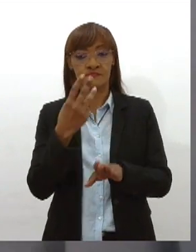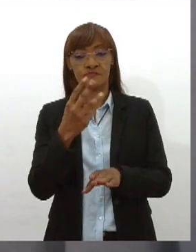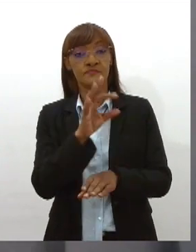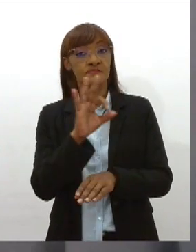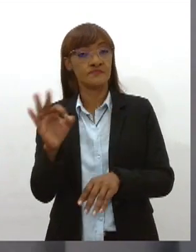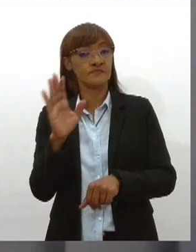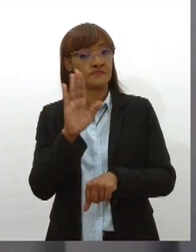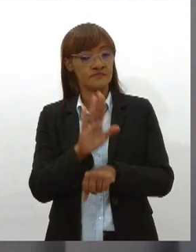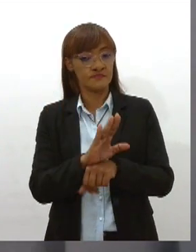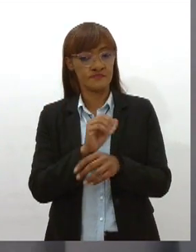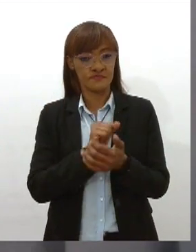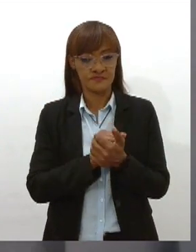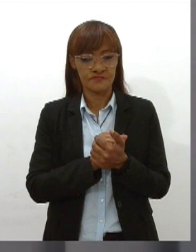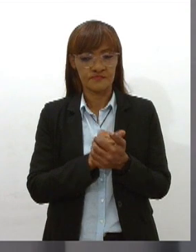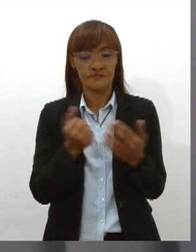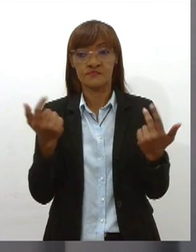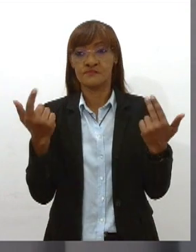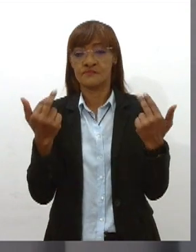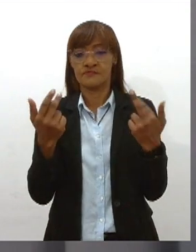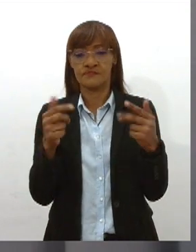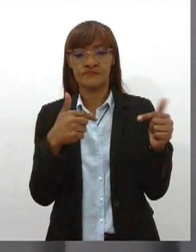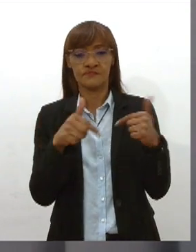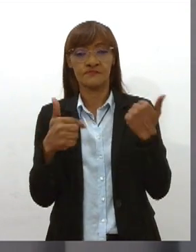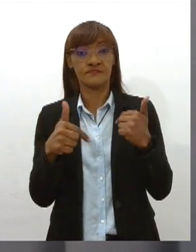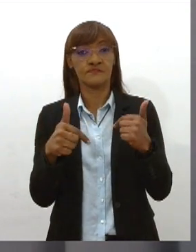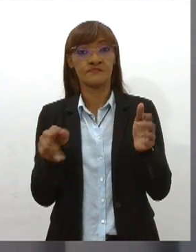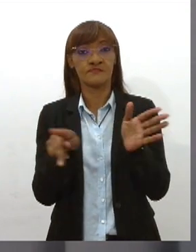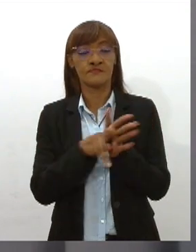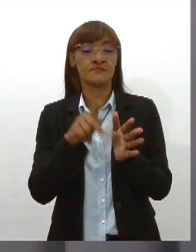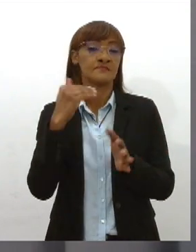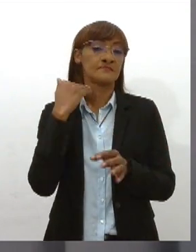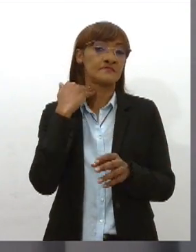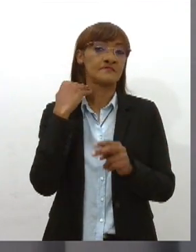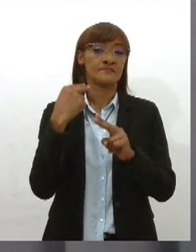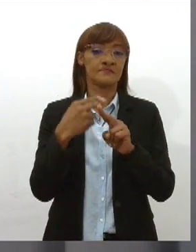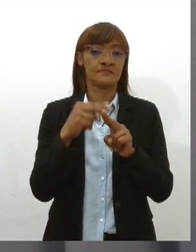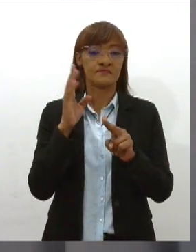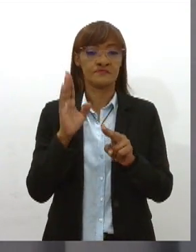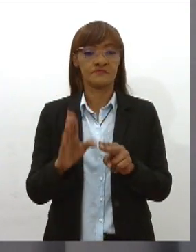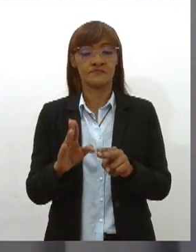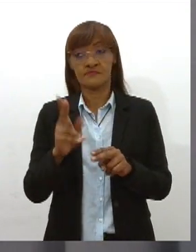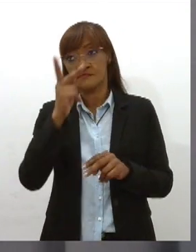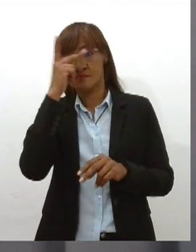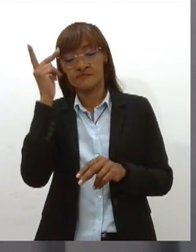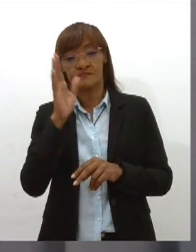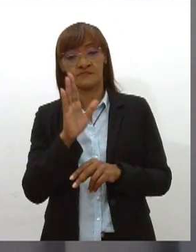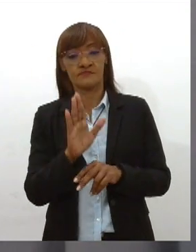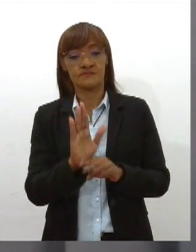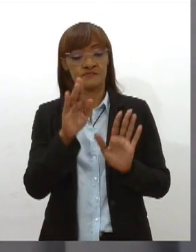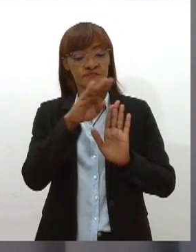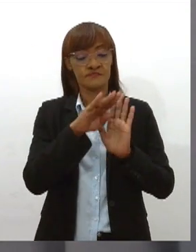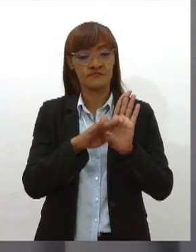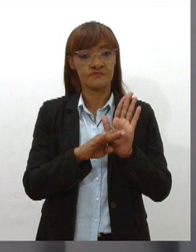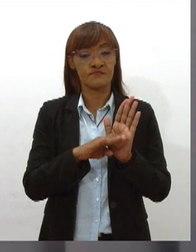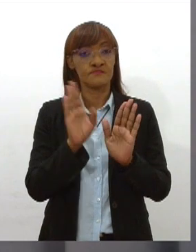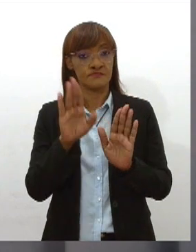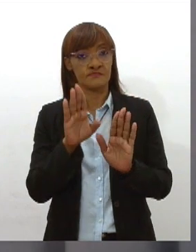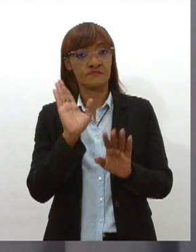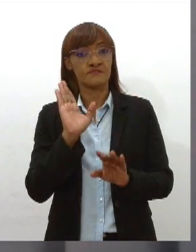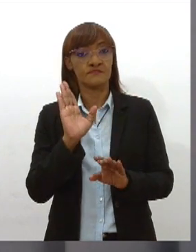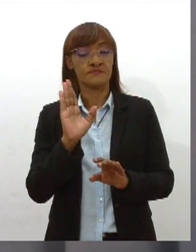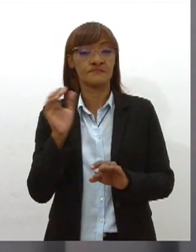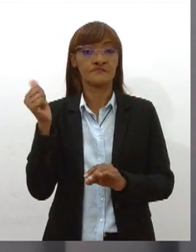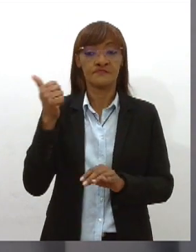presta os mesmos serviços de uma agência, com atendimento aos beneficiários dos programas sociais, concessão de